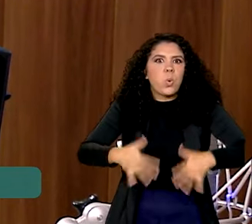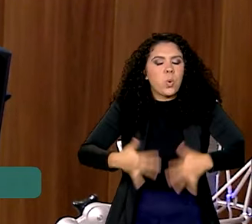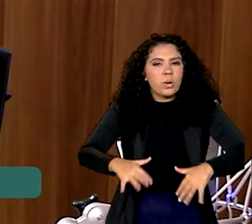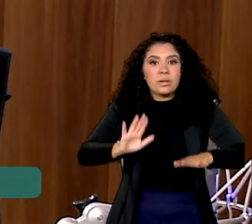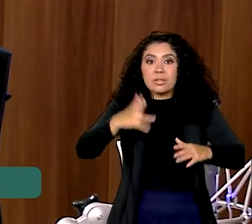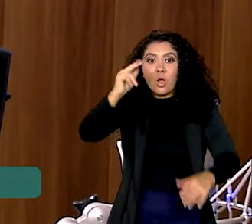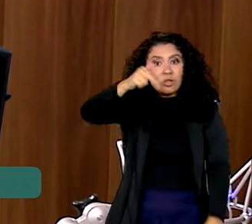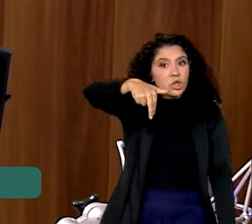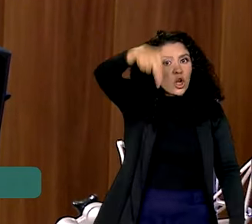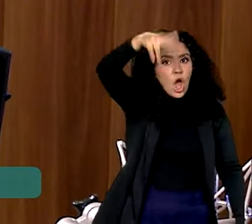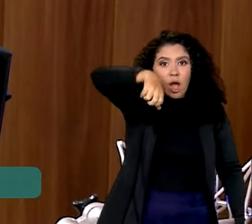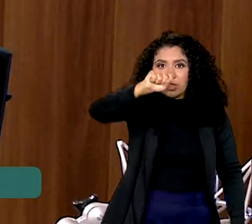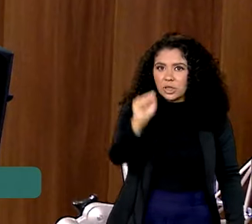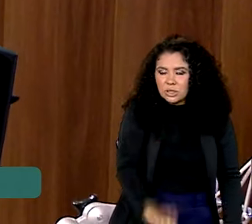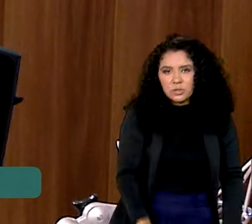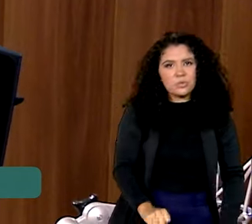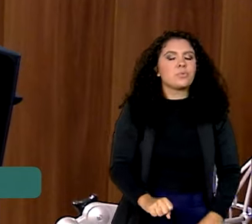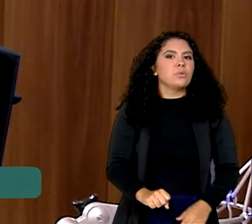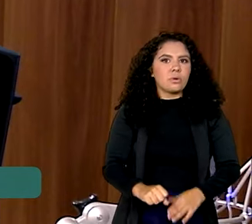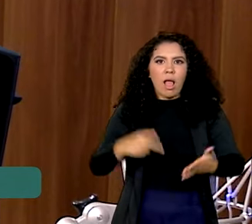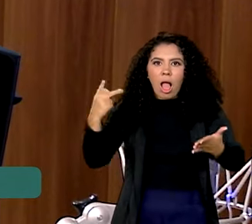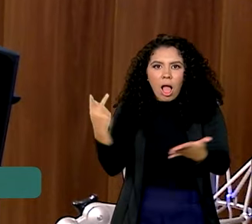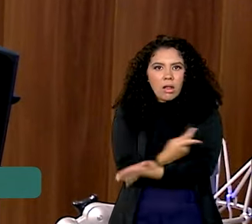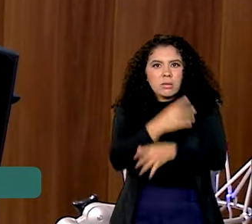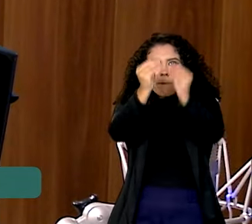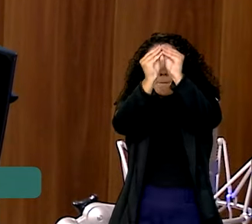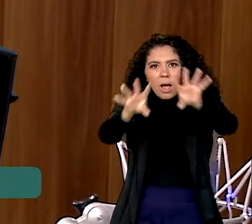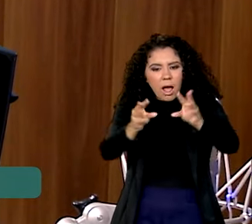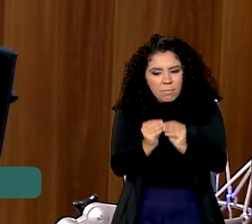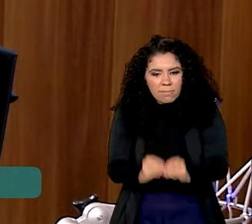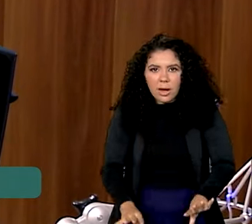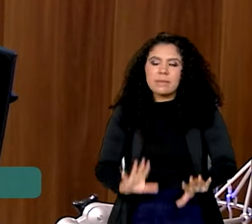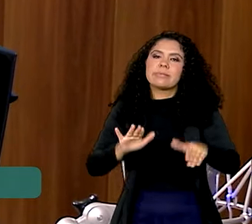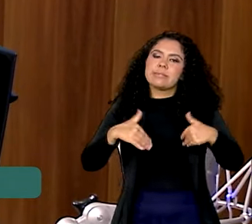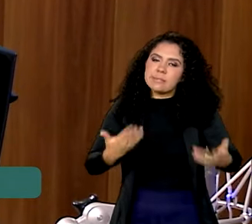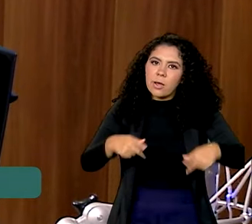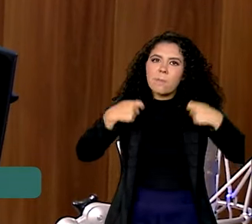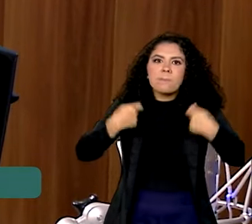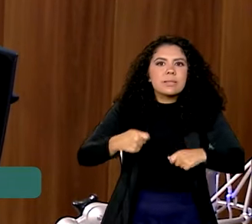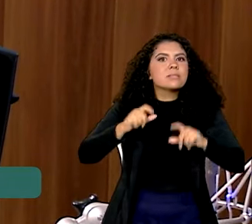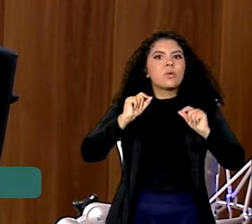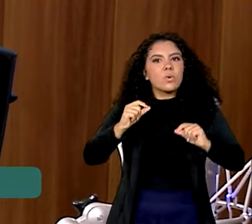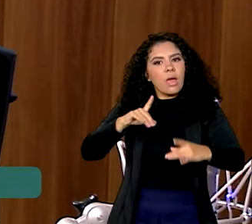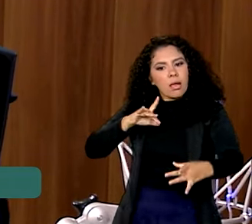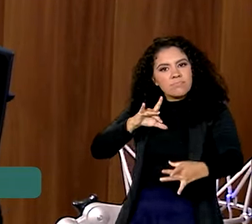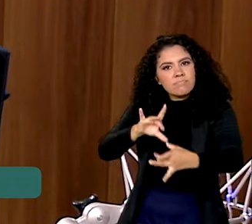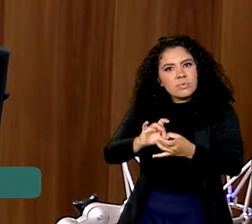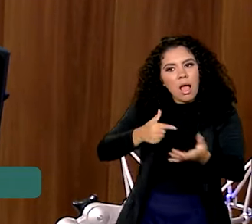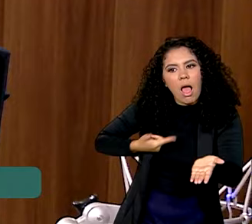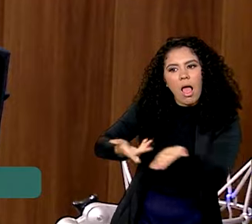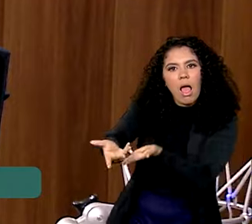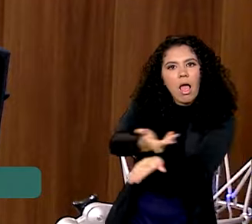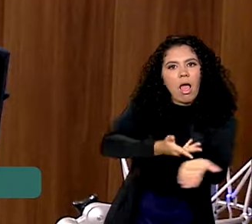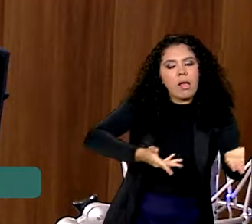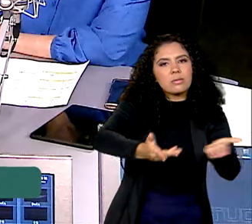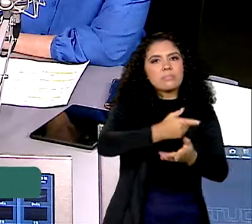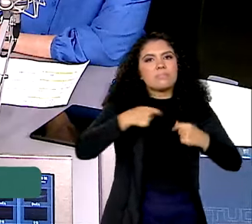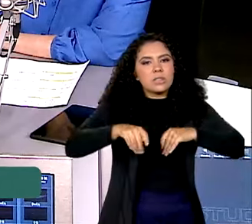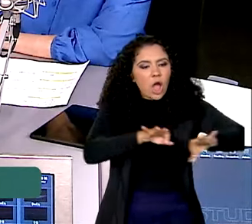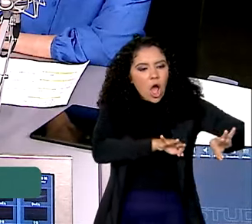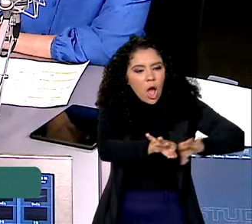norte a sul do país, não teve nenhuma região do país. Então, isso exige uma sinergia maior, uma organização melhor,